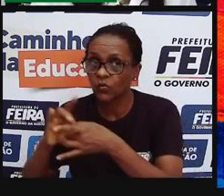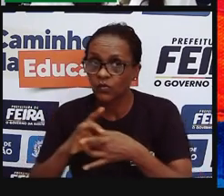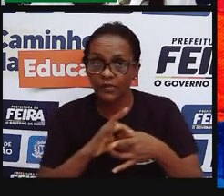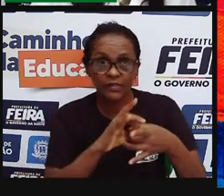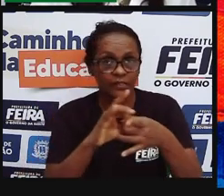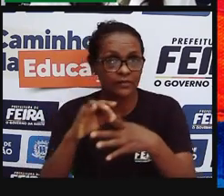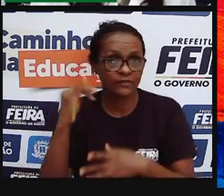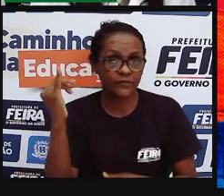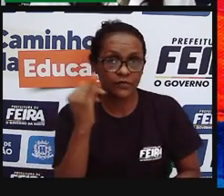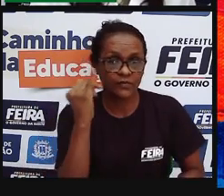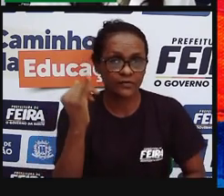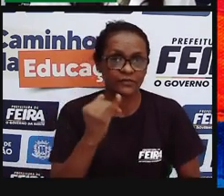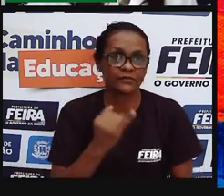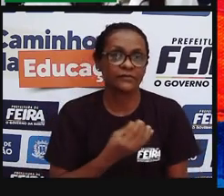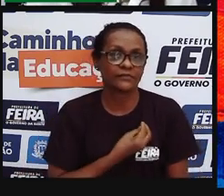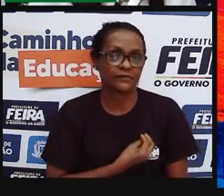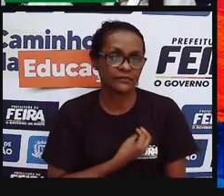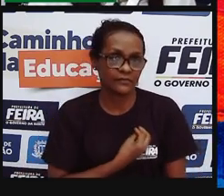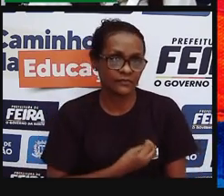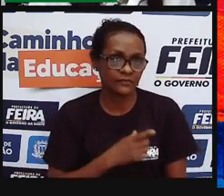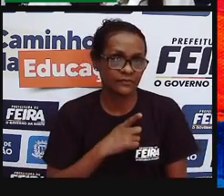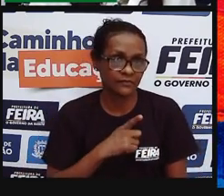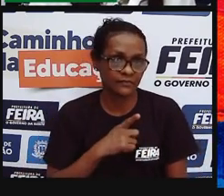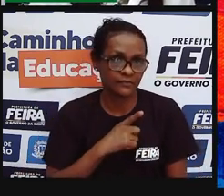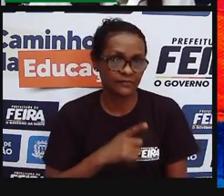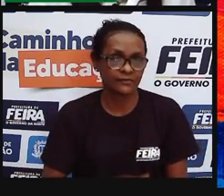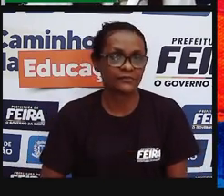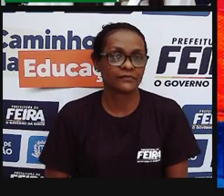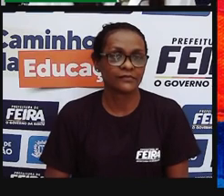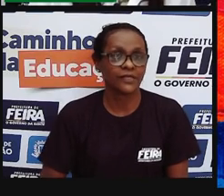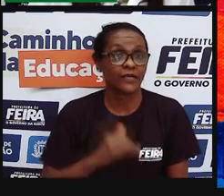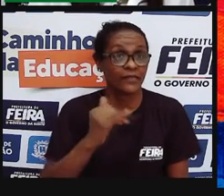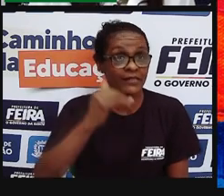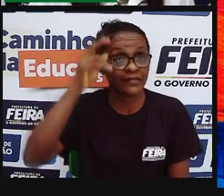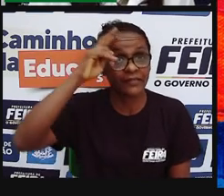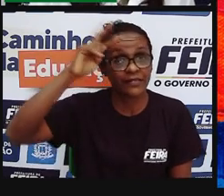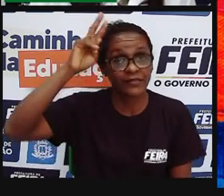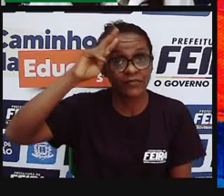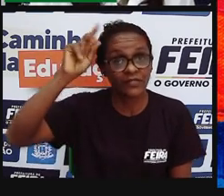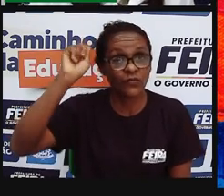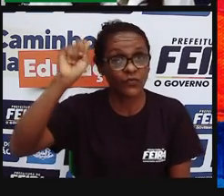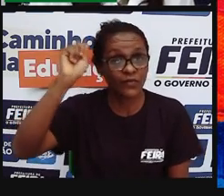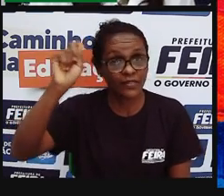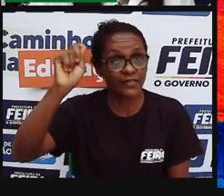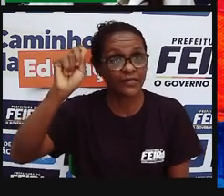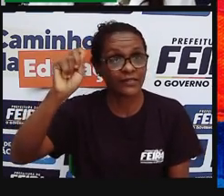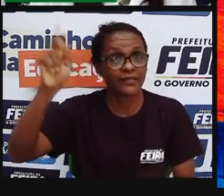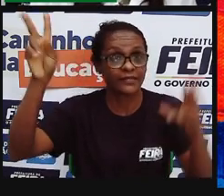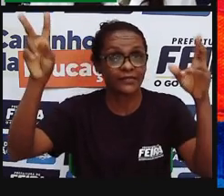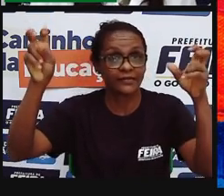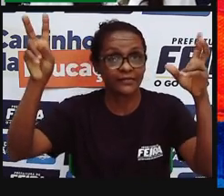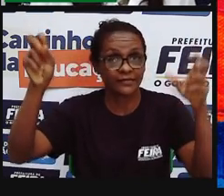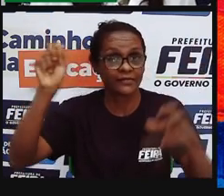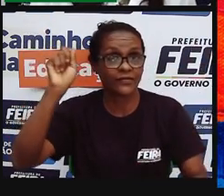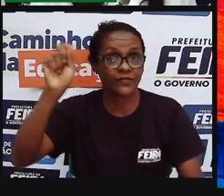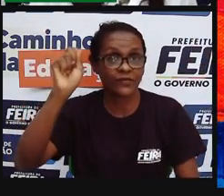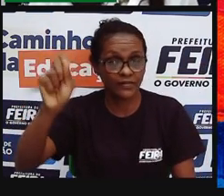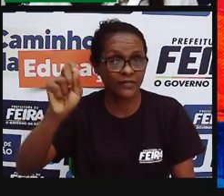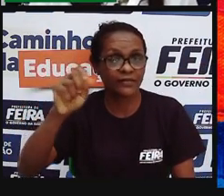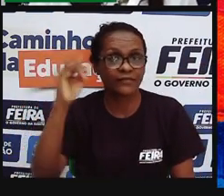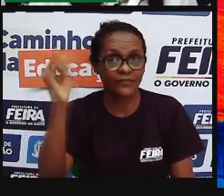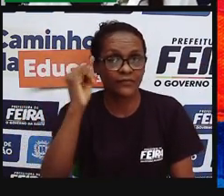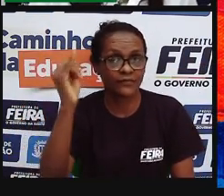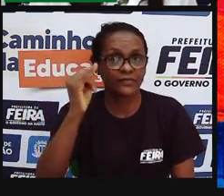seres vivos daquele ambiente. Então, relembrado, né? Esse conceito de ecossistema que vai ser importante,